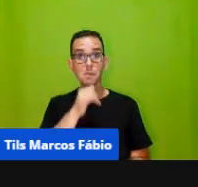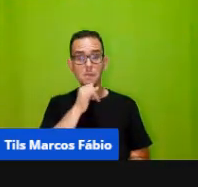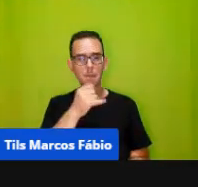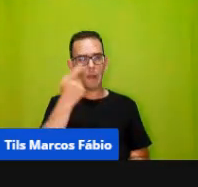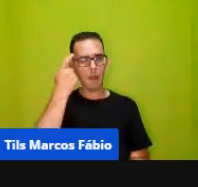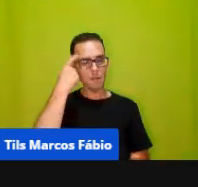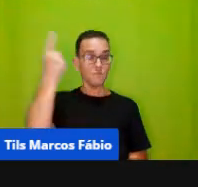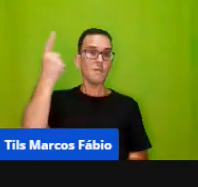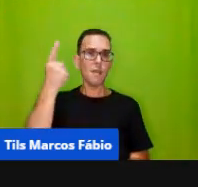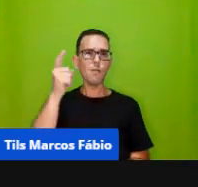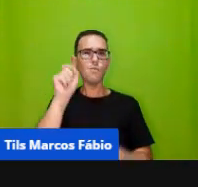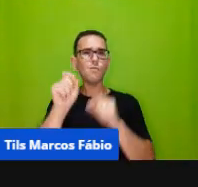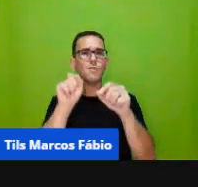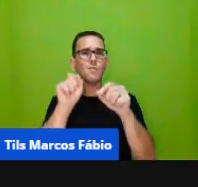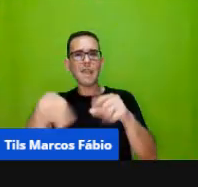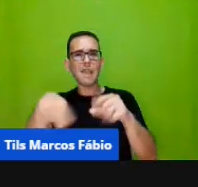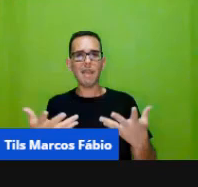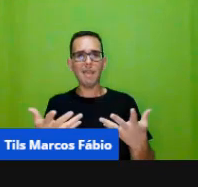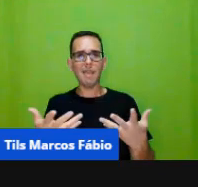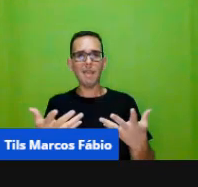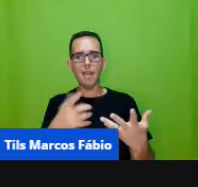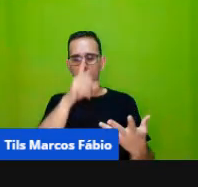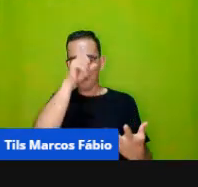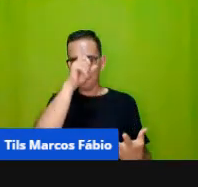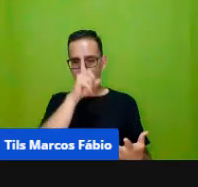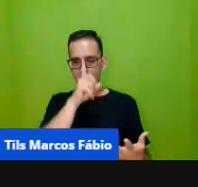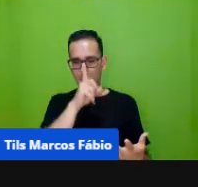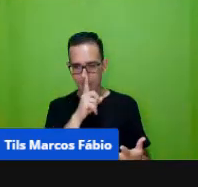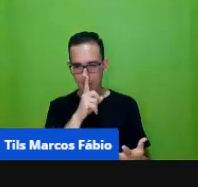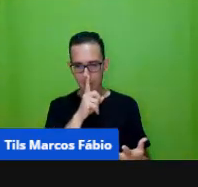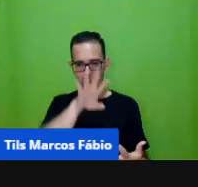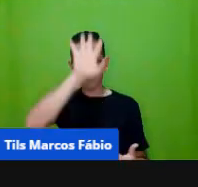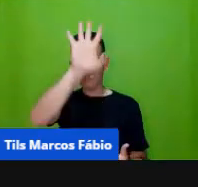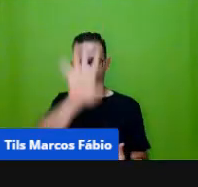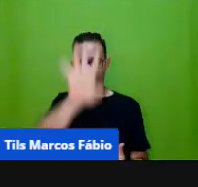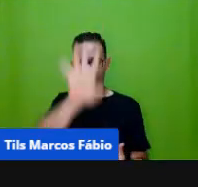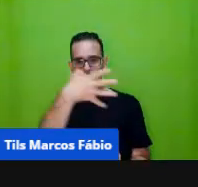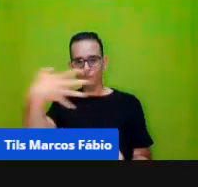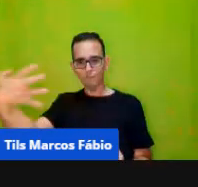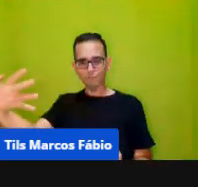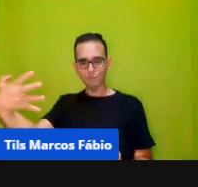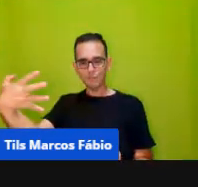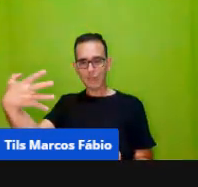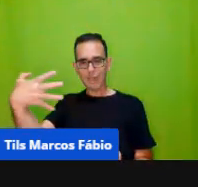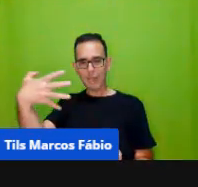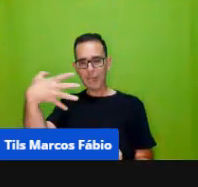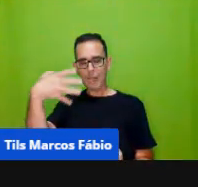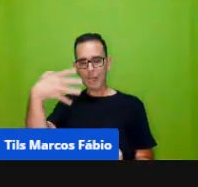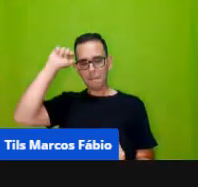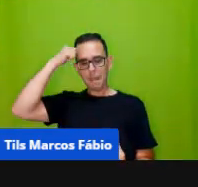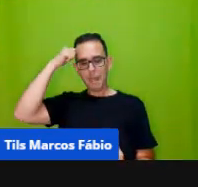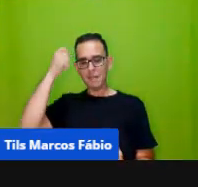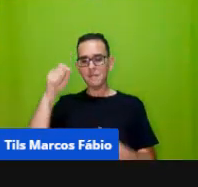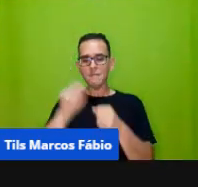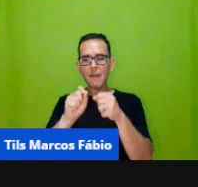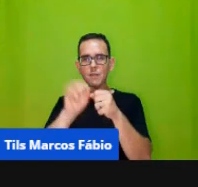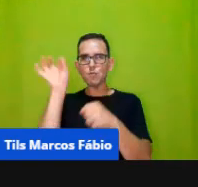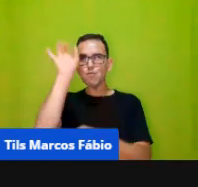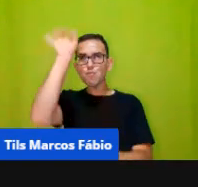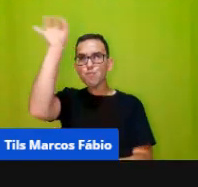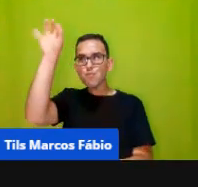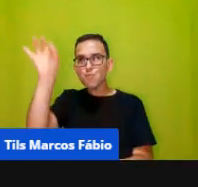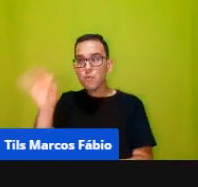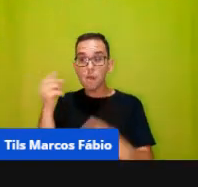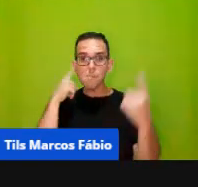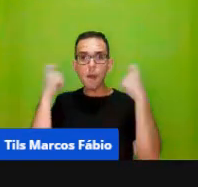o que é o que é é amarela com listras pretas e faz zoom zoom então aí